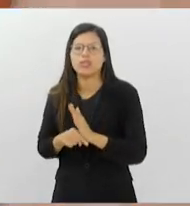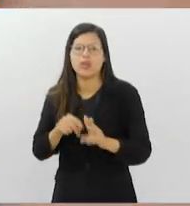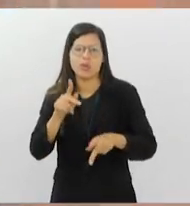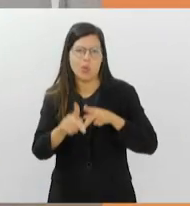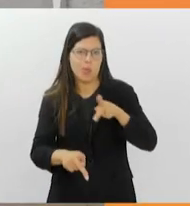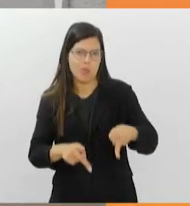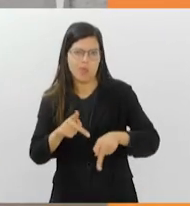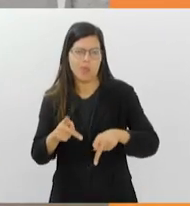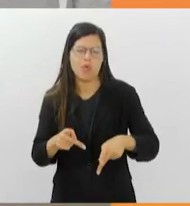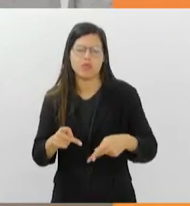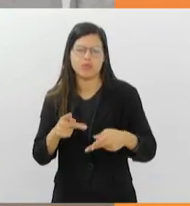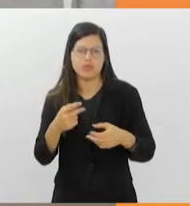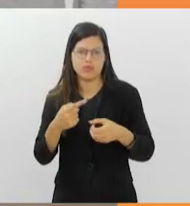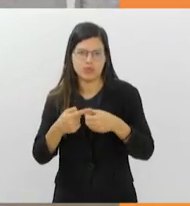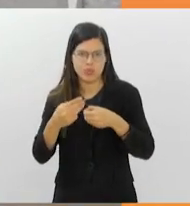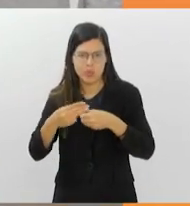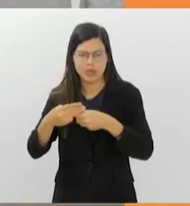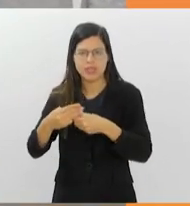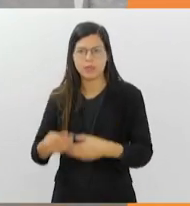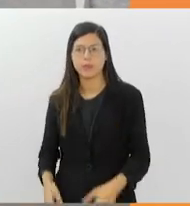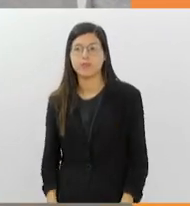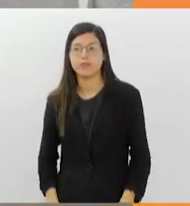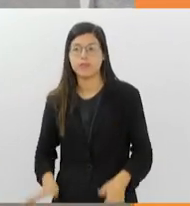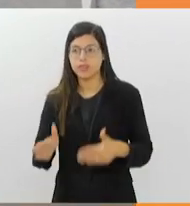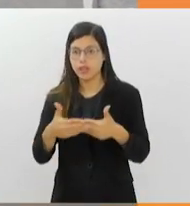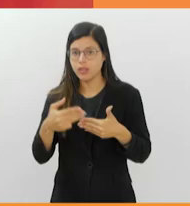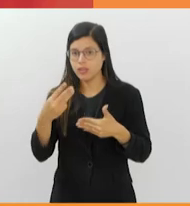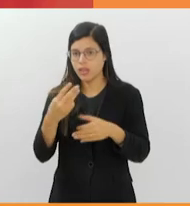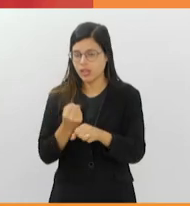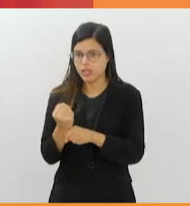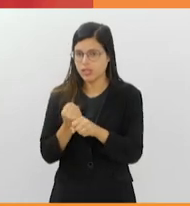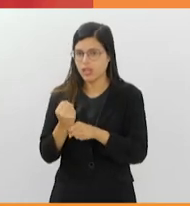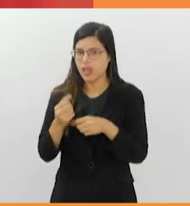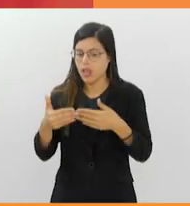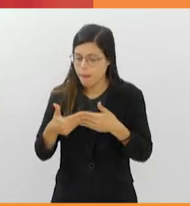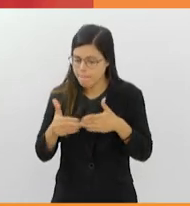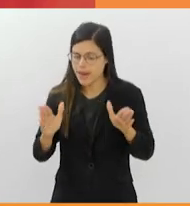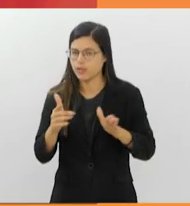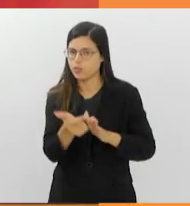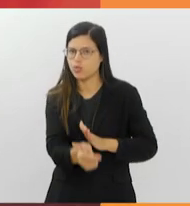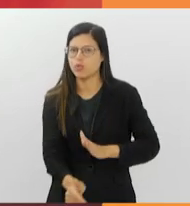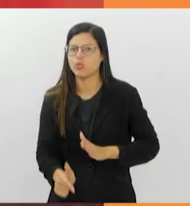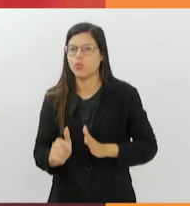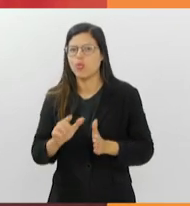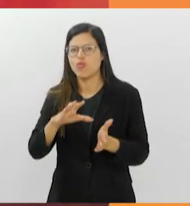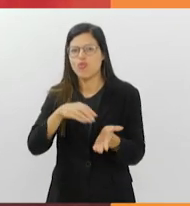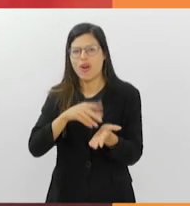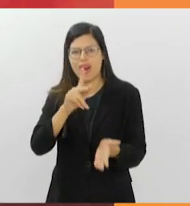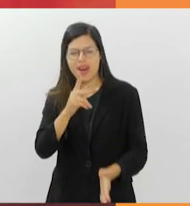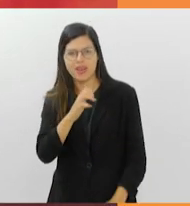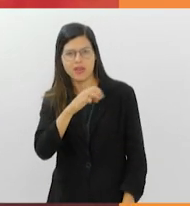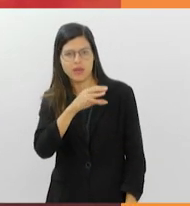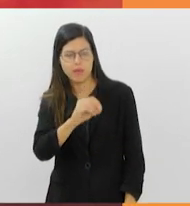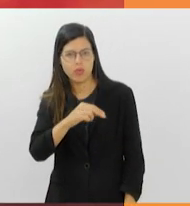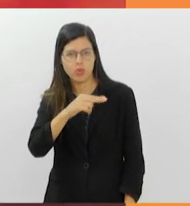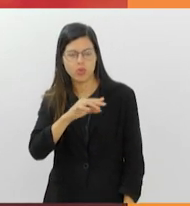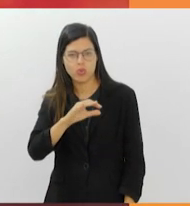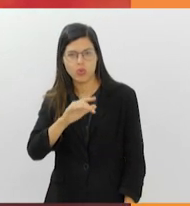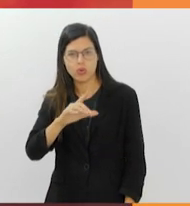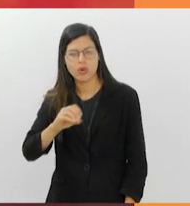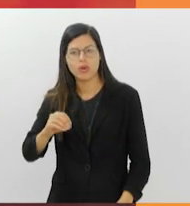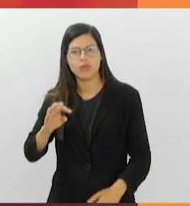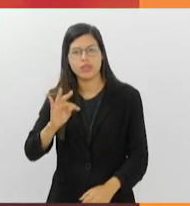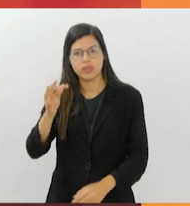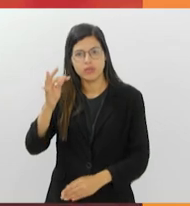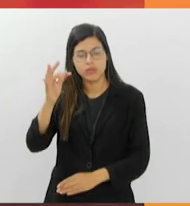Após mais de três anos fechado, foi reinaugurado o Hemonúcleo de Teresópolis, com capacidade para até 70